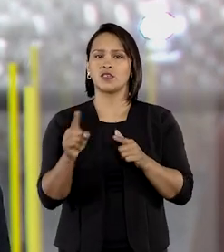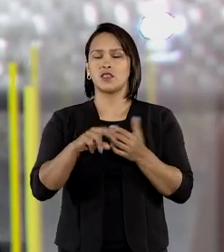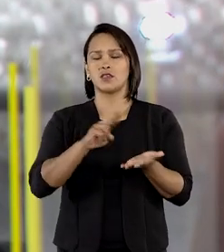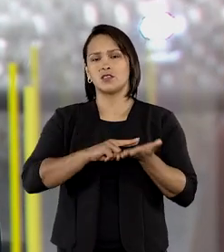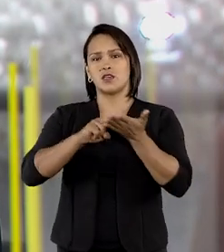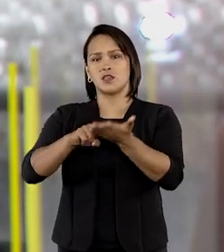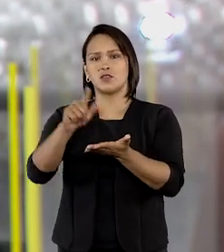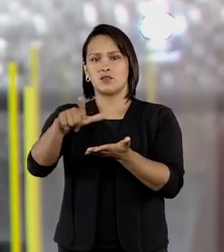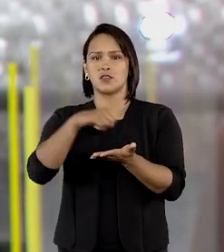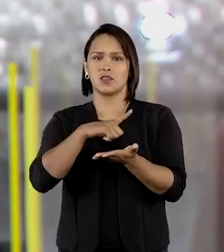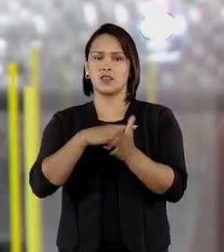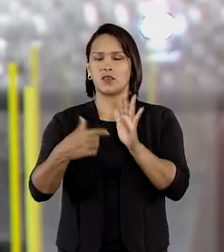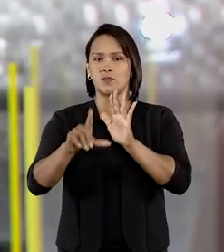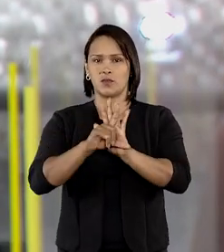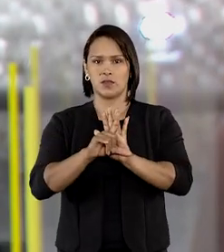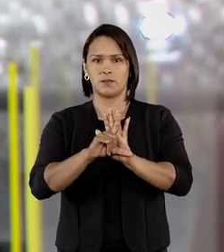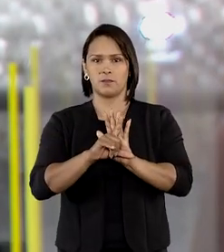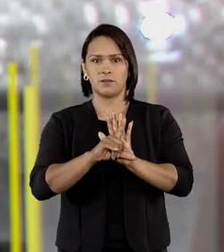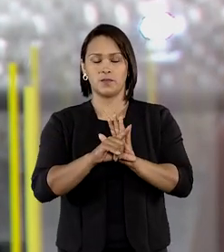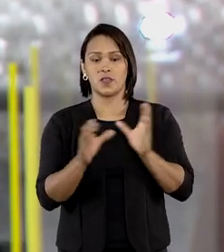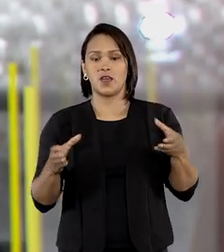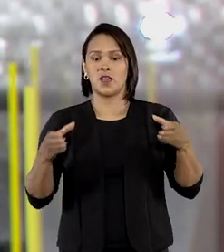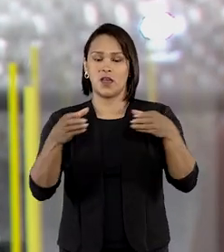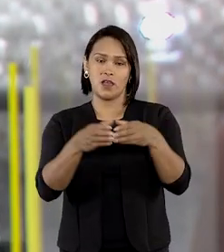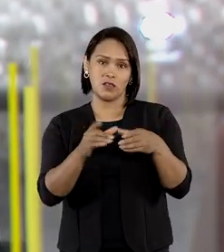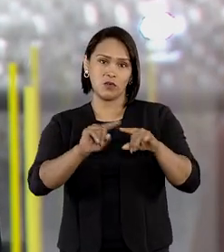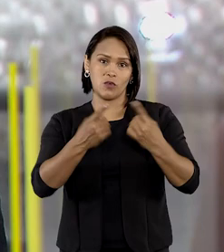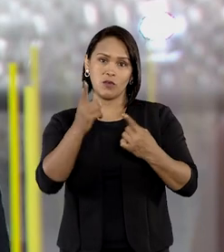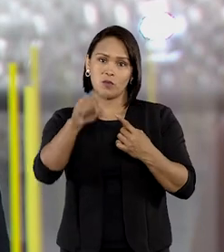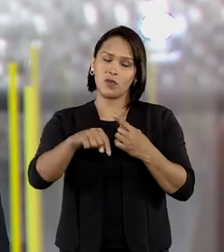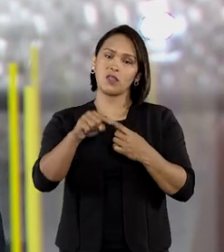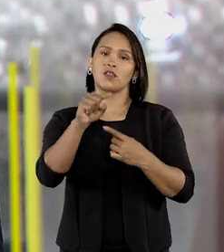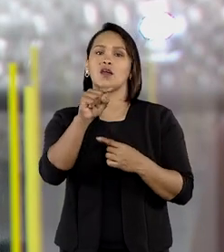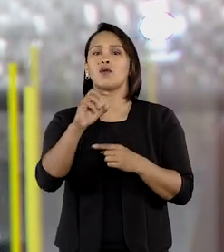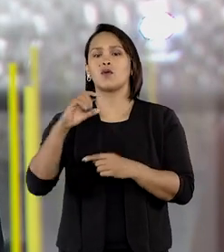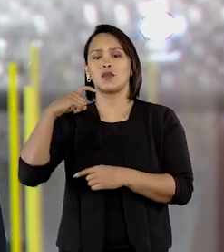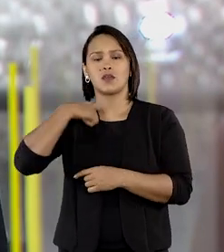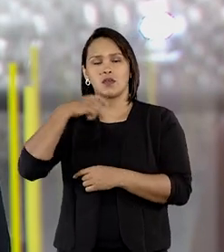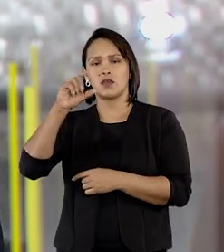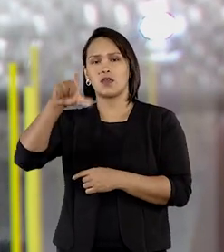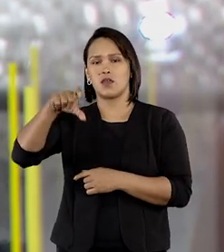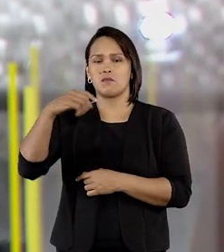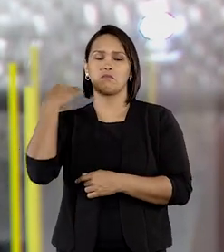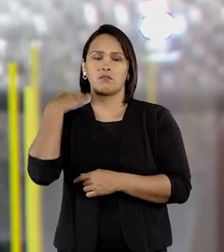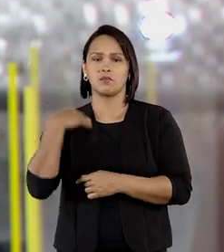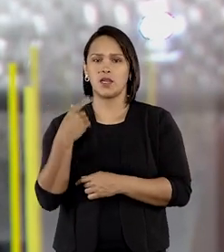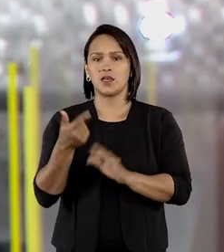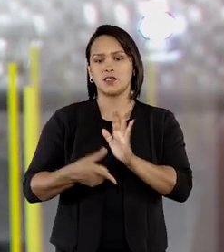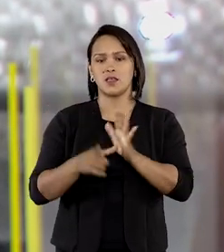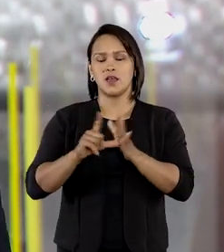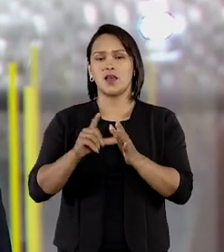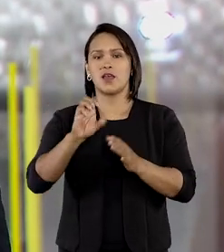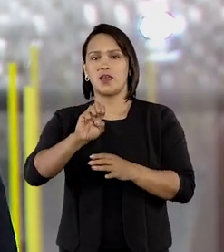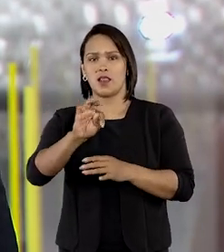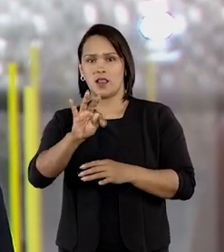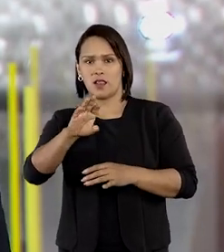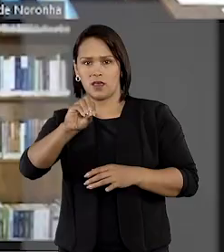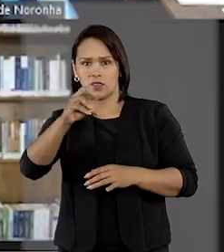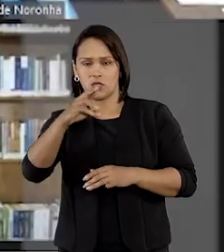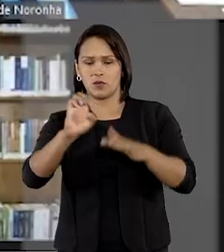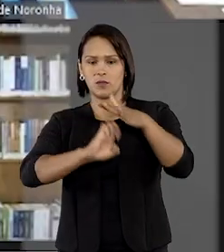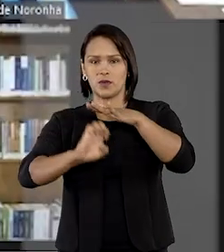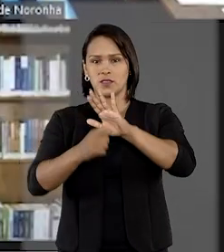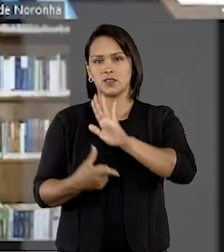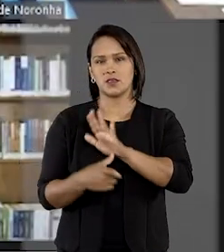A turma considerou então que a seccionária deveria ter dado ciência da acessão à Eletrobras antes do início da cobrança judicial.